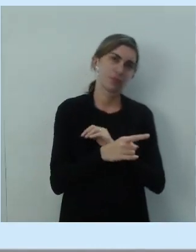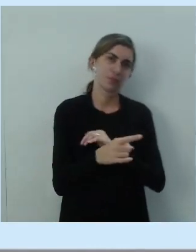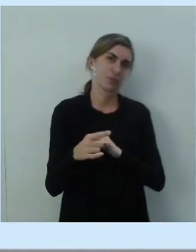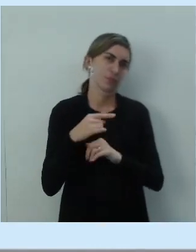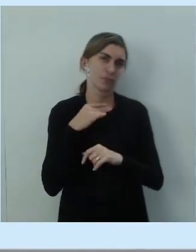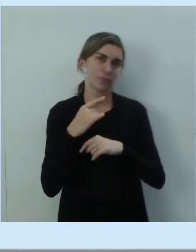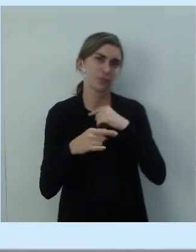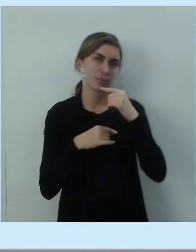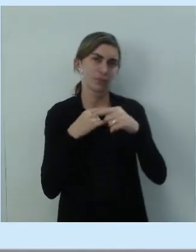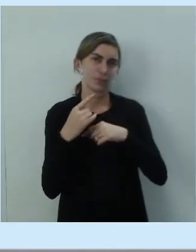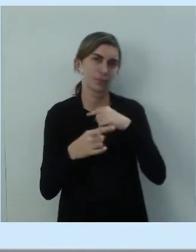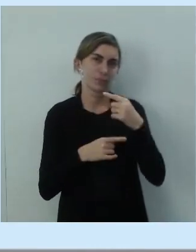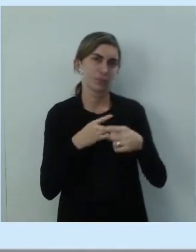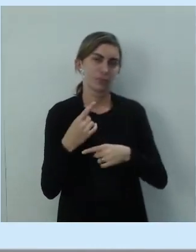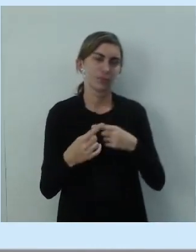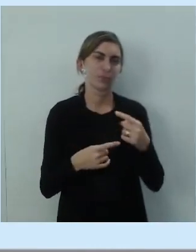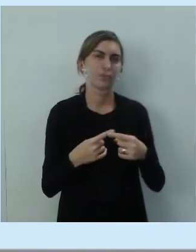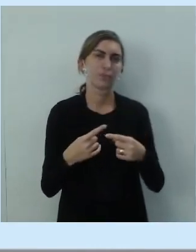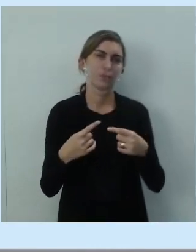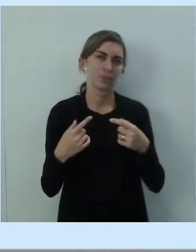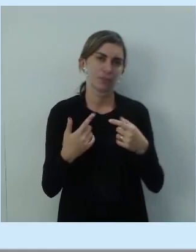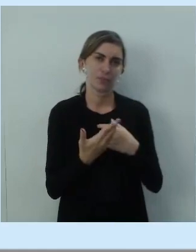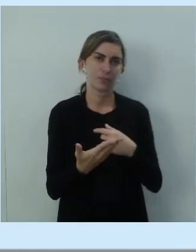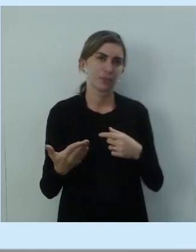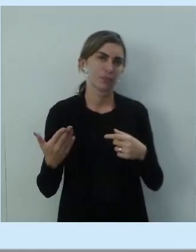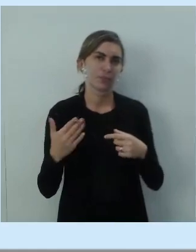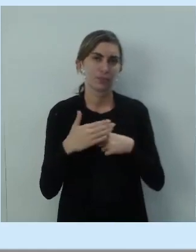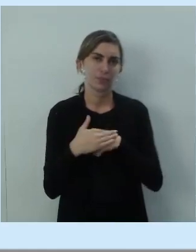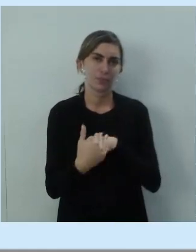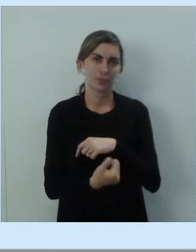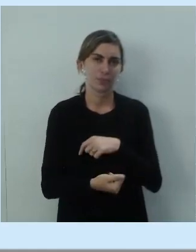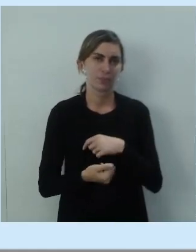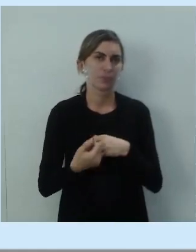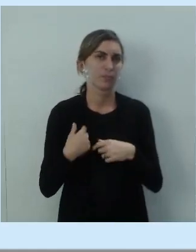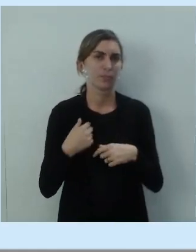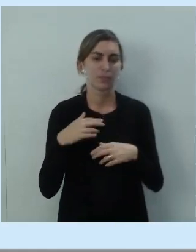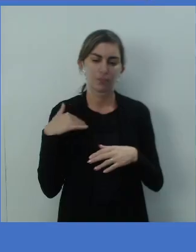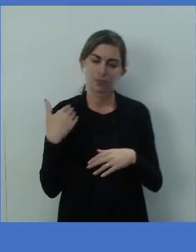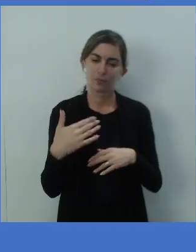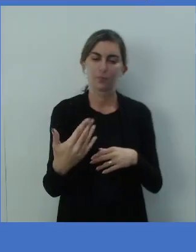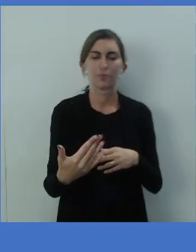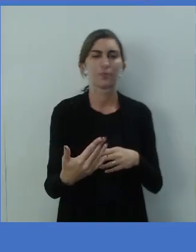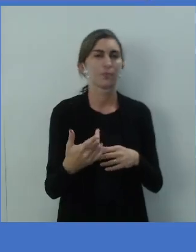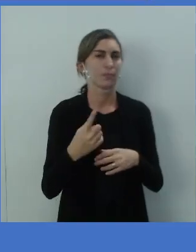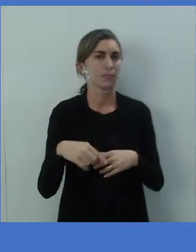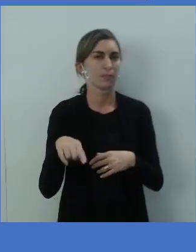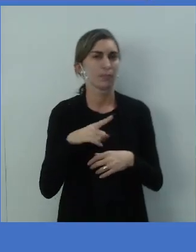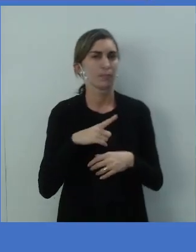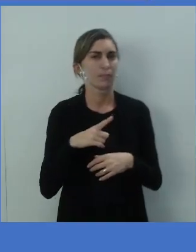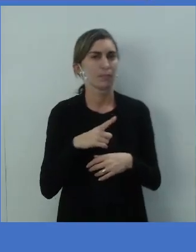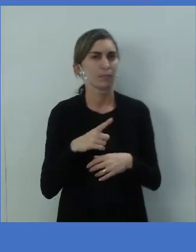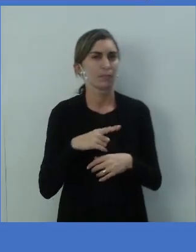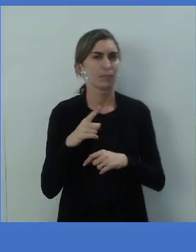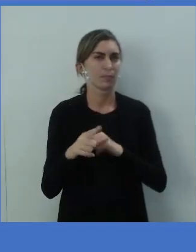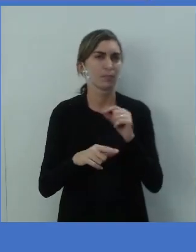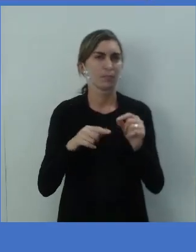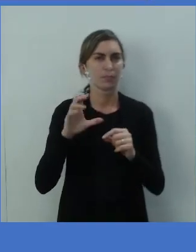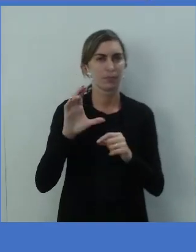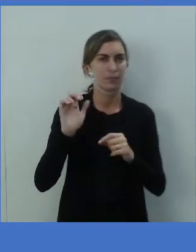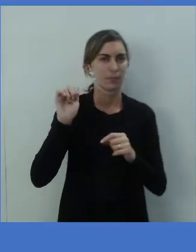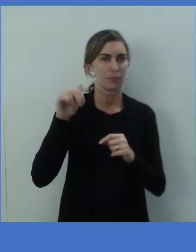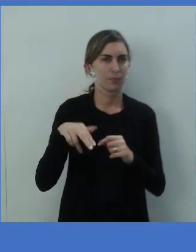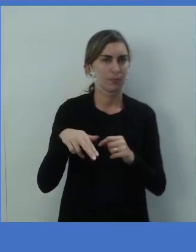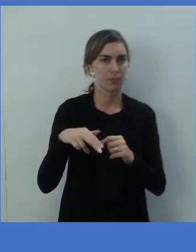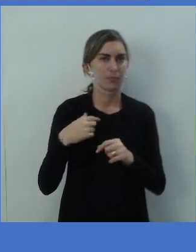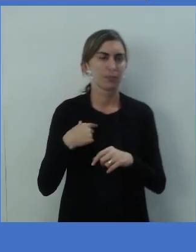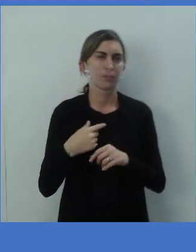conseguir suprir aí esse chamado. Na sequência, a gente tem aí o can, que ele